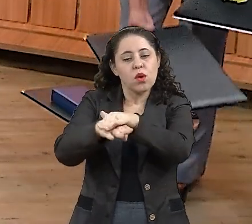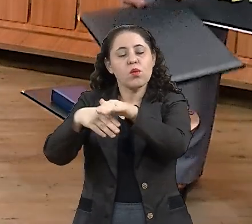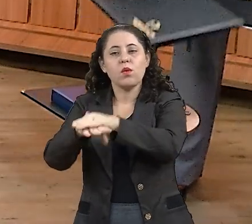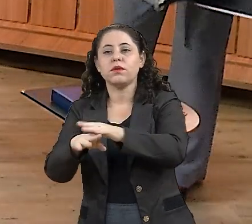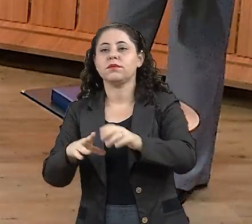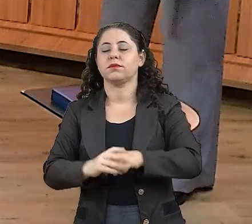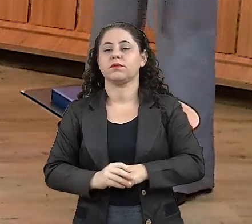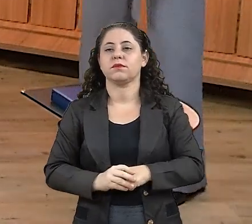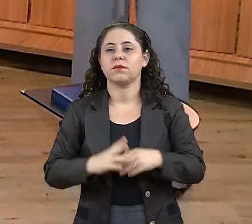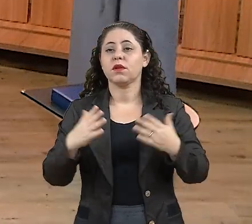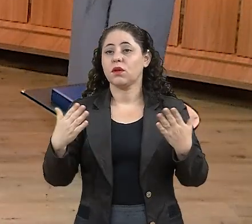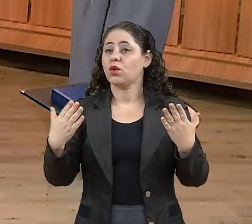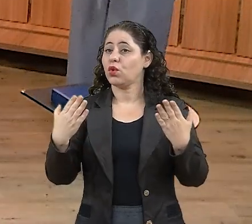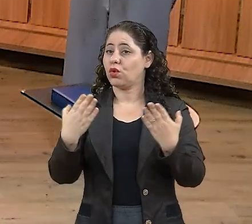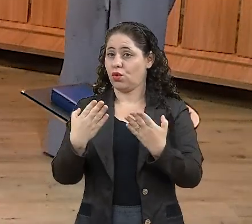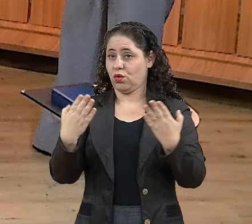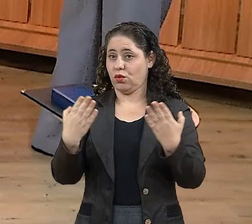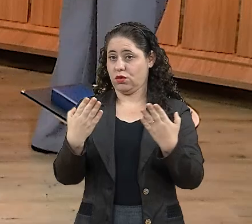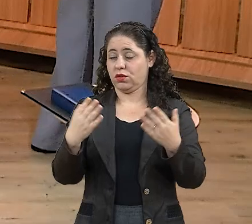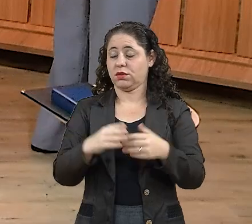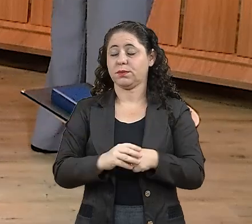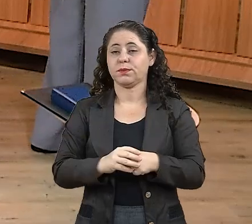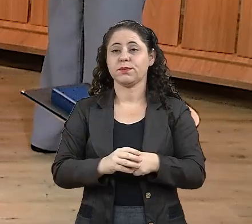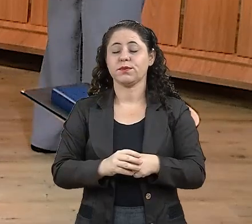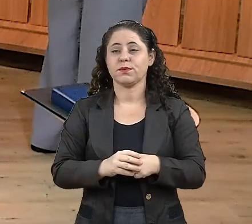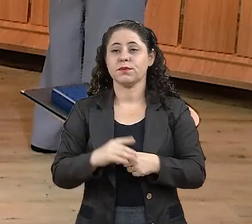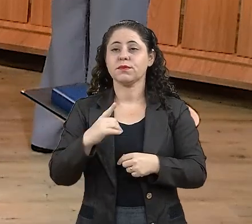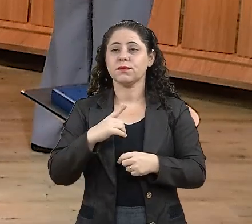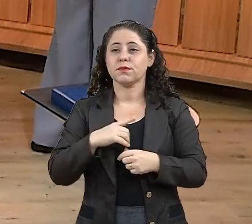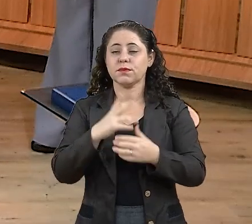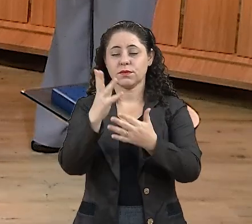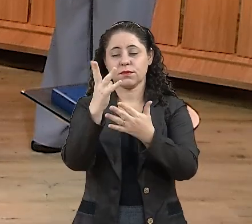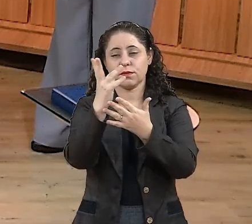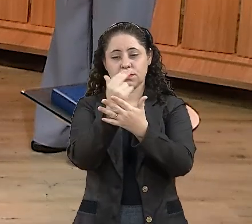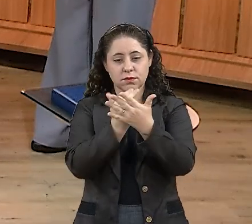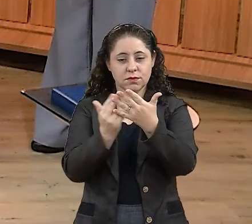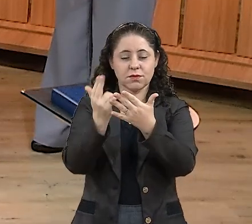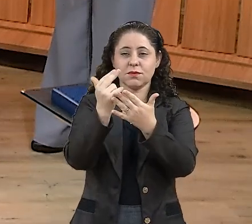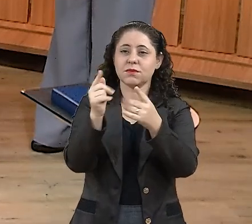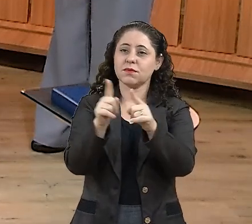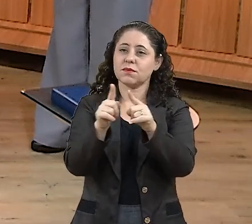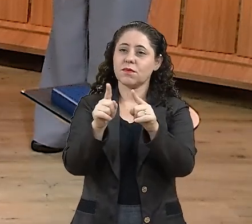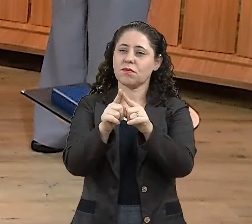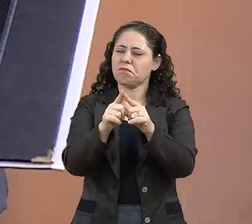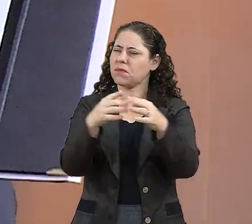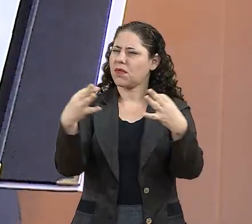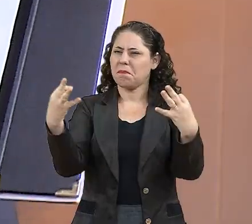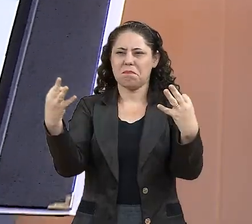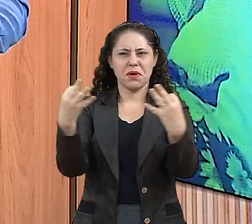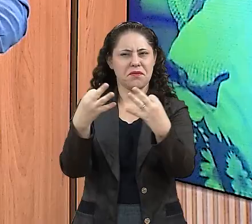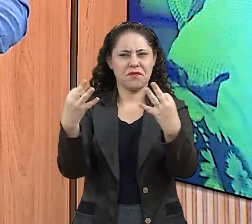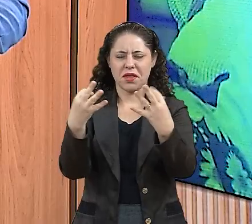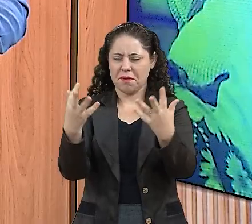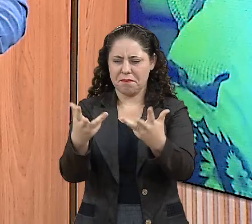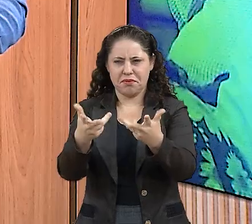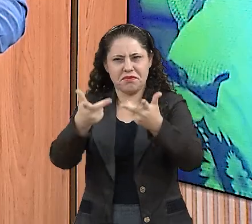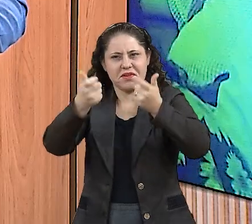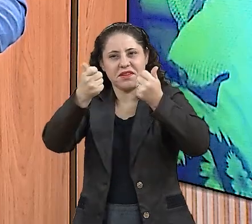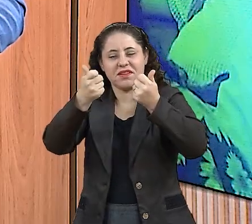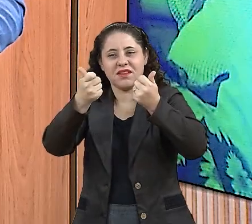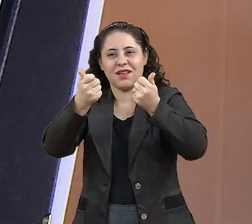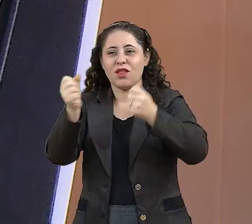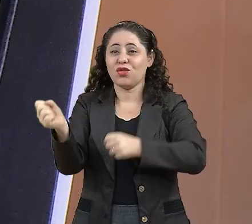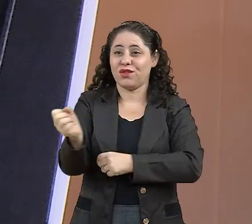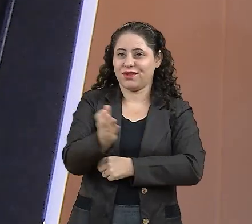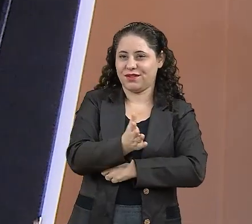atualmente, nós estamos com essa arte que também ficou fantástica, né? Mais moderna.